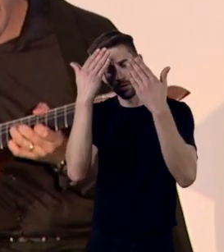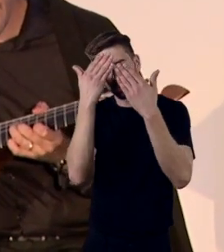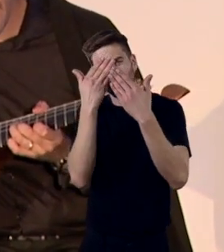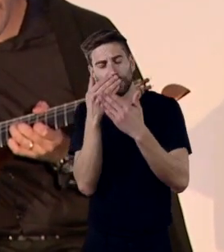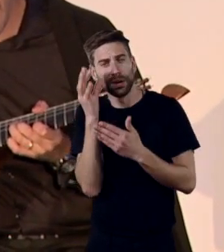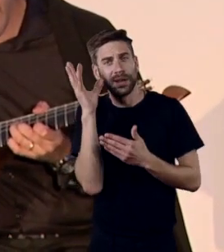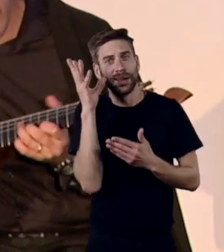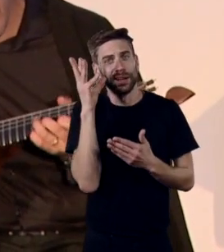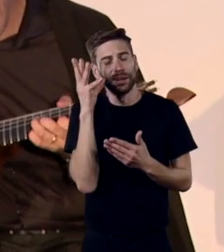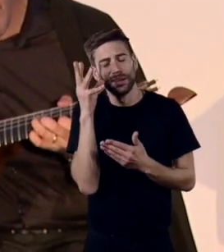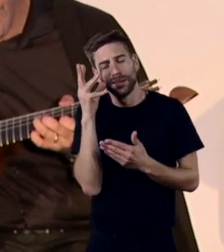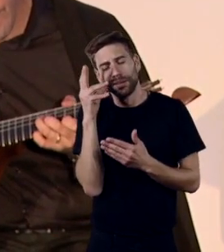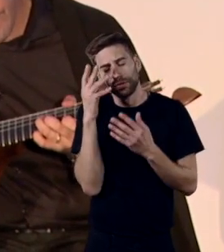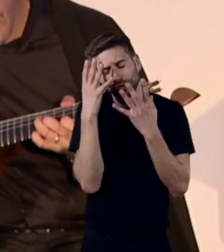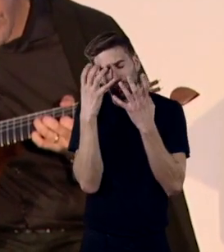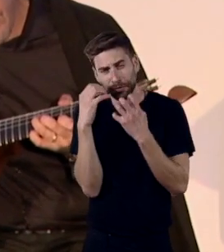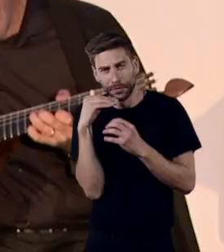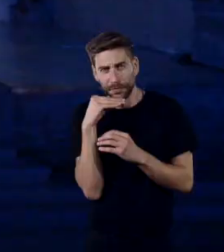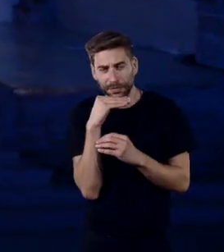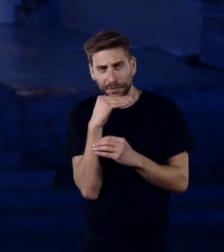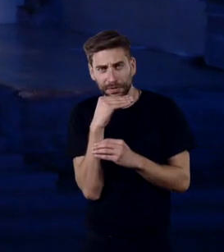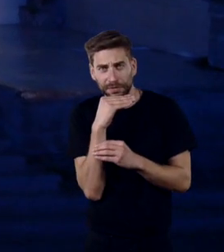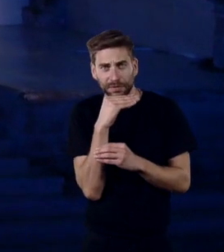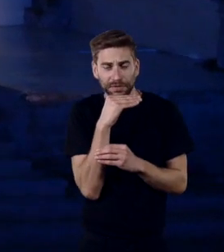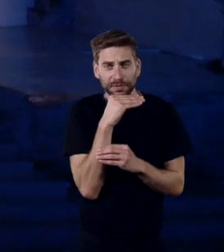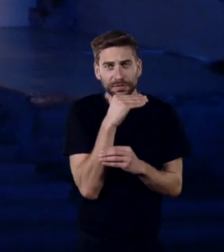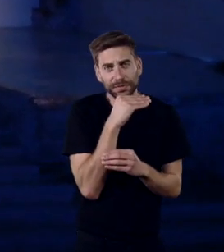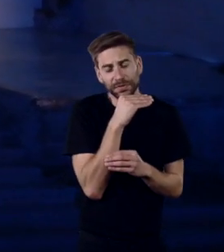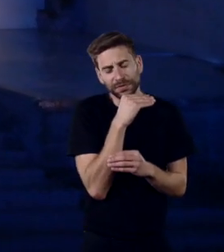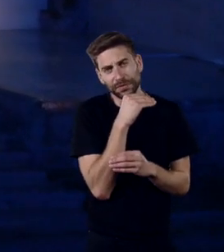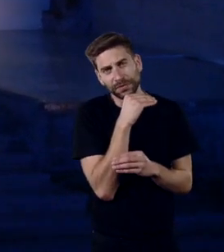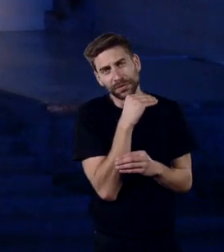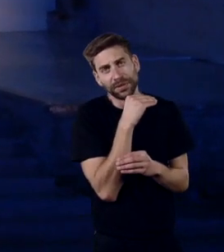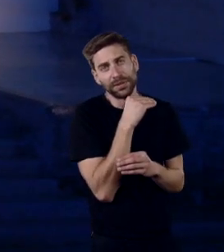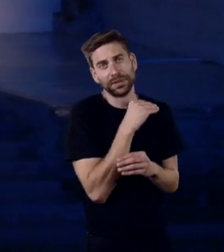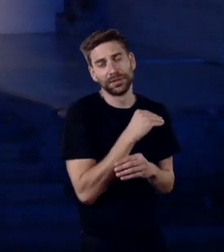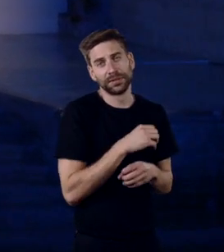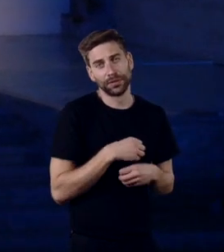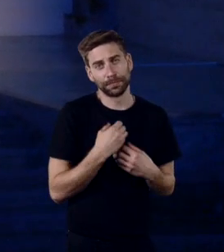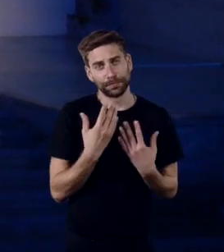A CIDADE CIDADE BRASIL